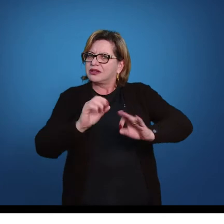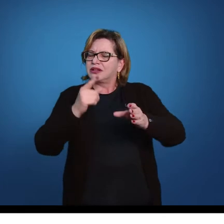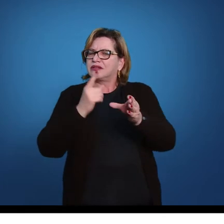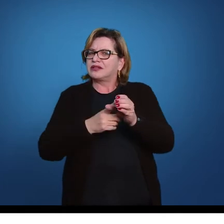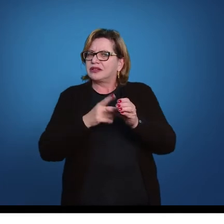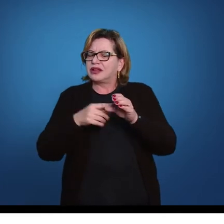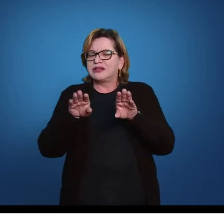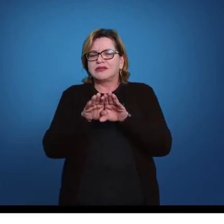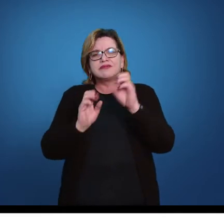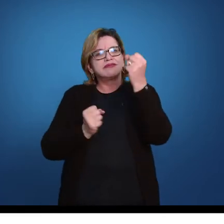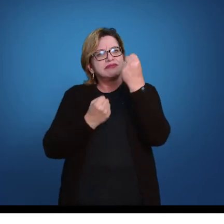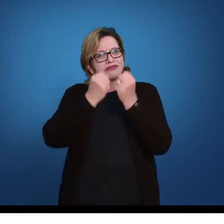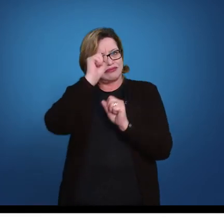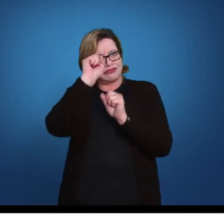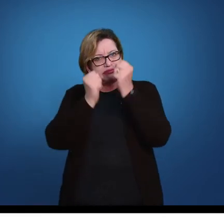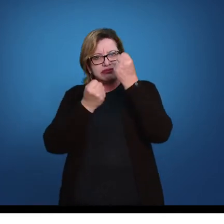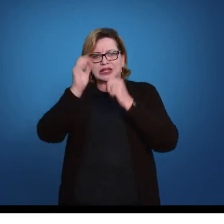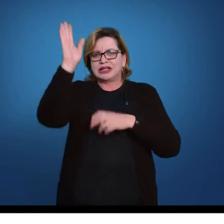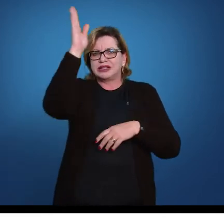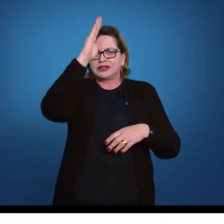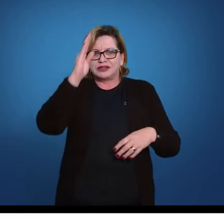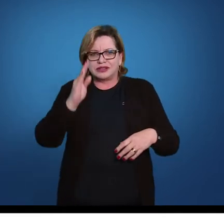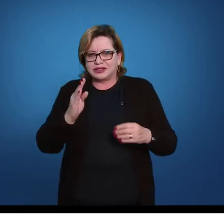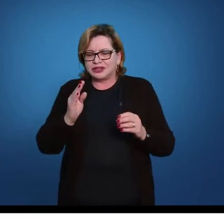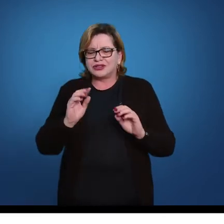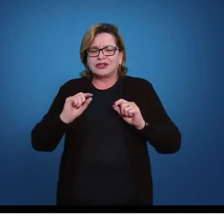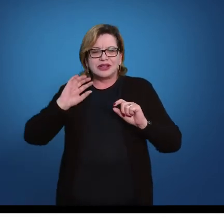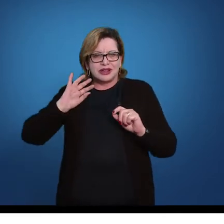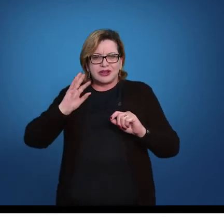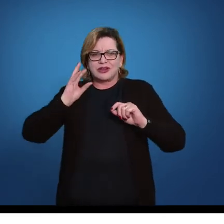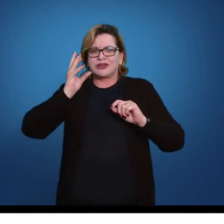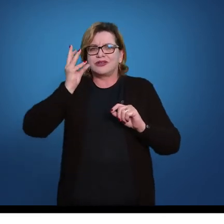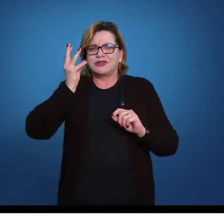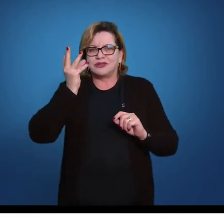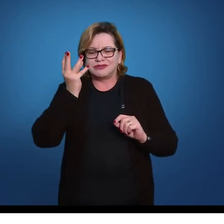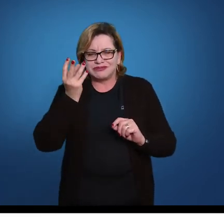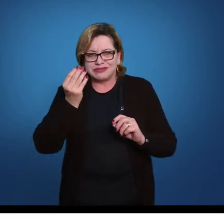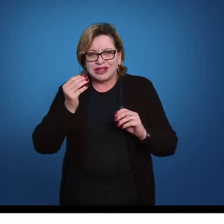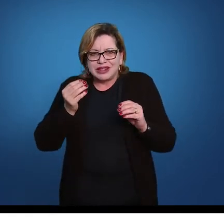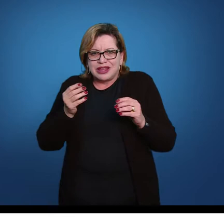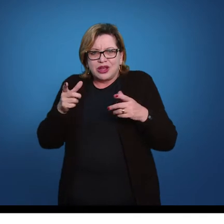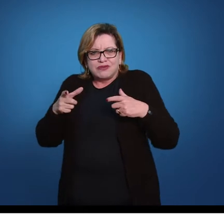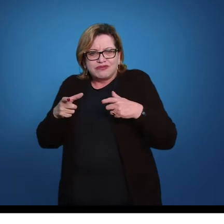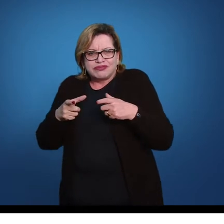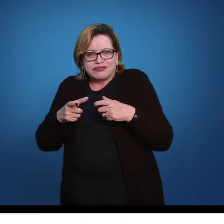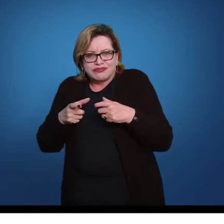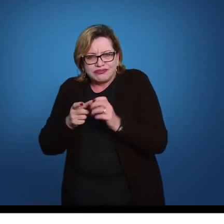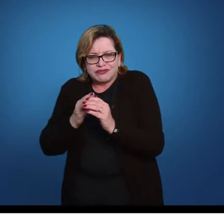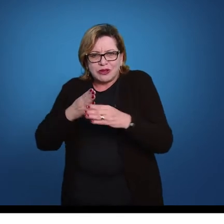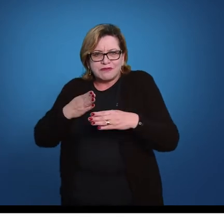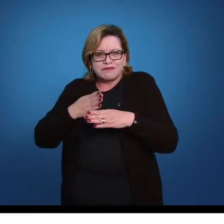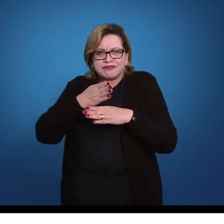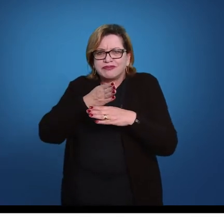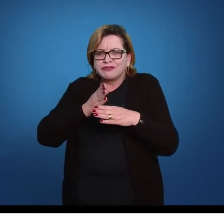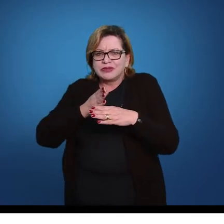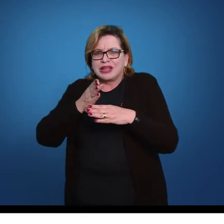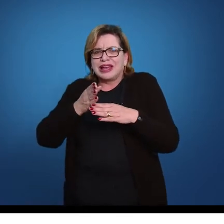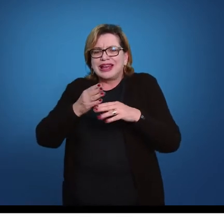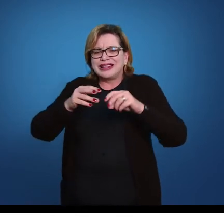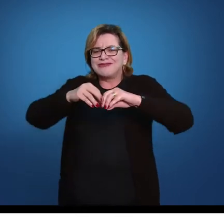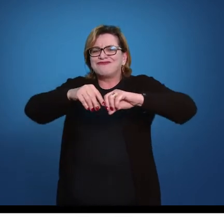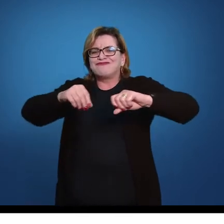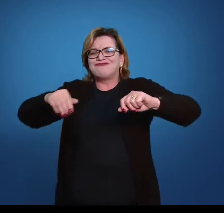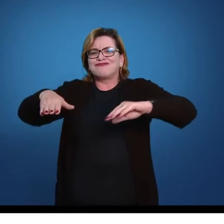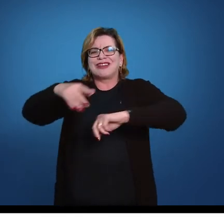industrialização que acaba por restringir o acesso dos circenses a terrenos